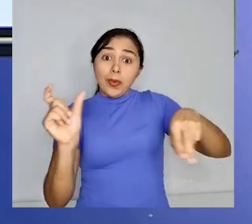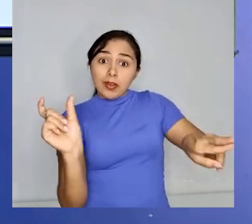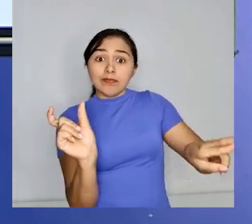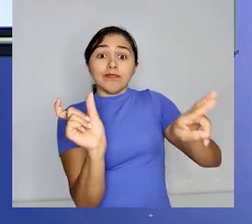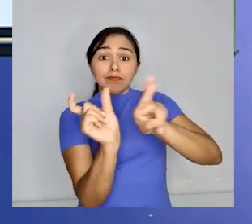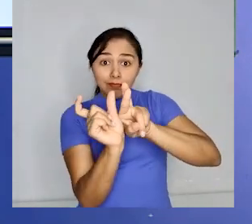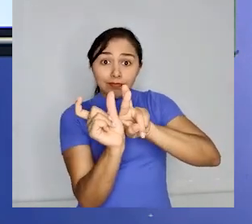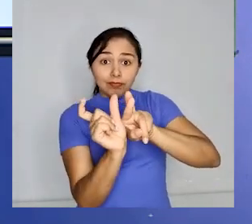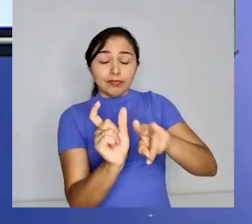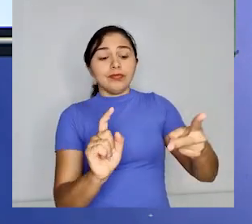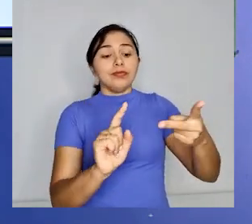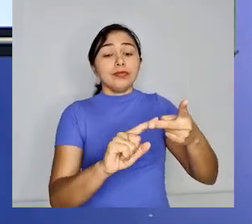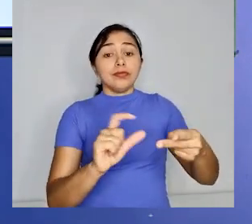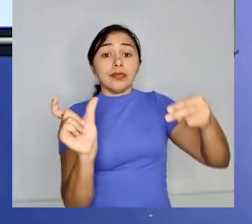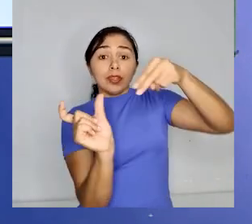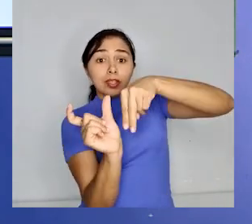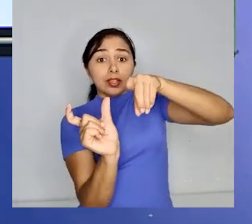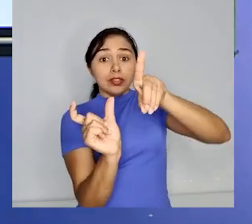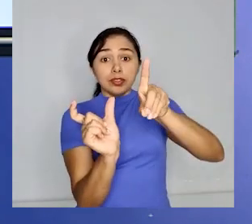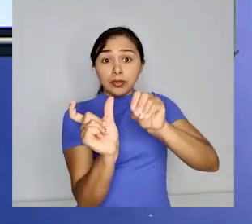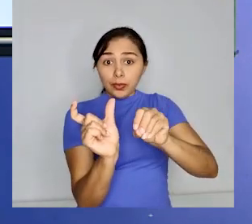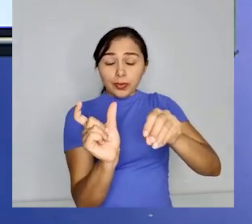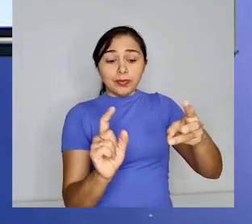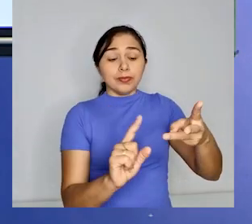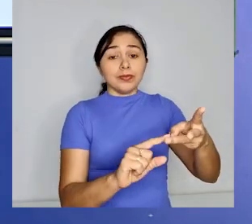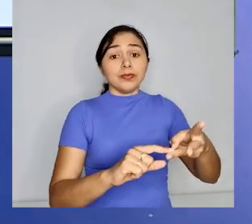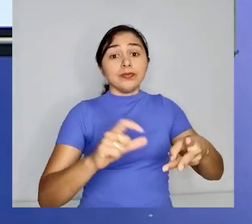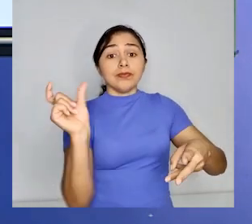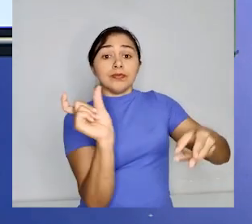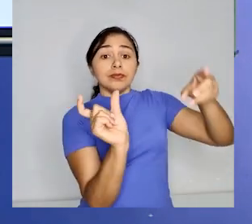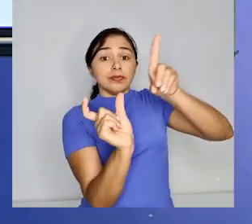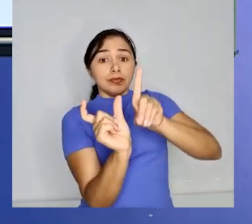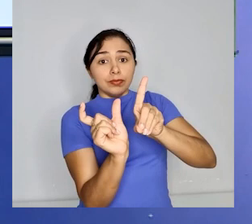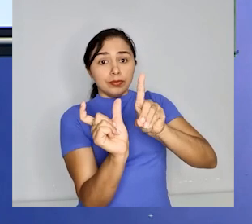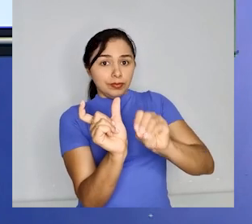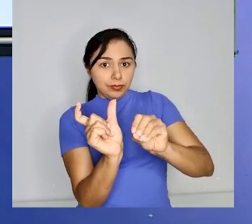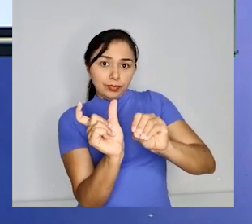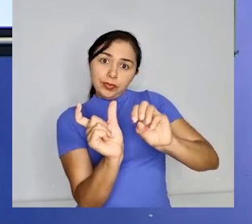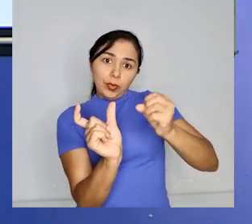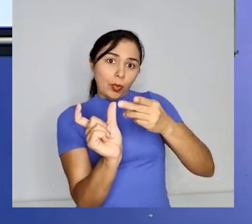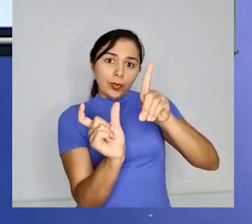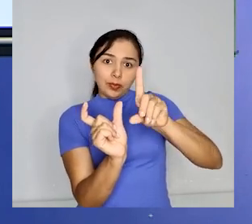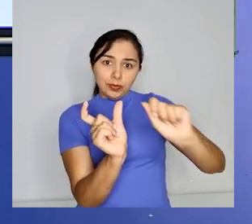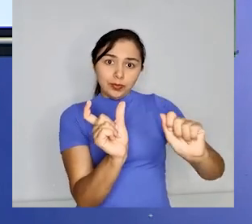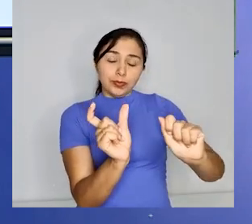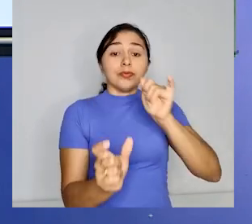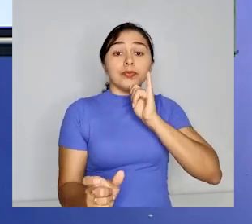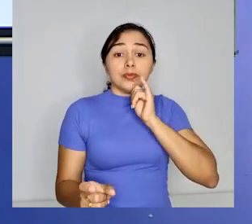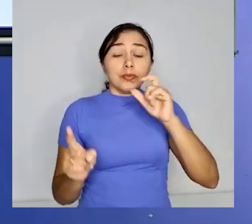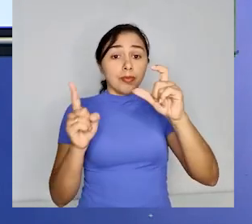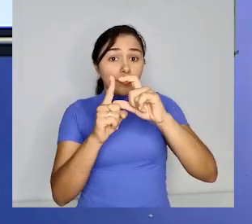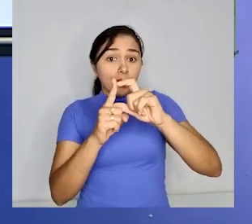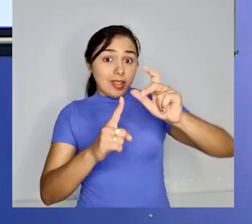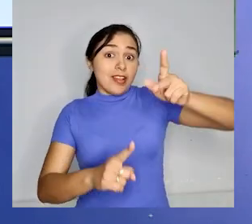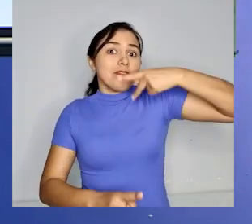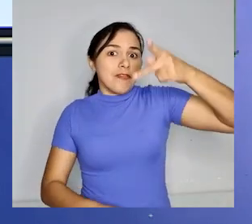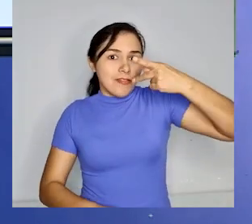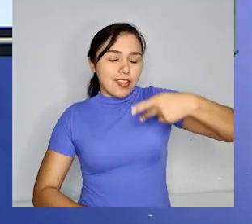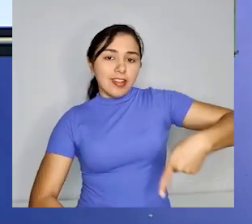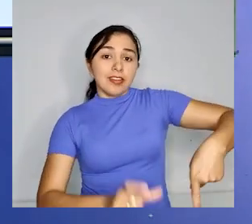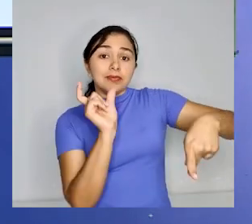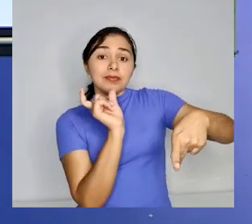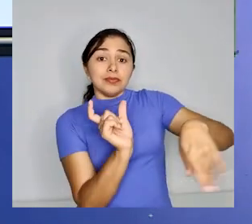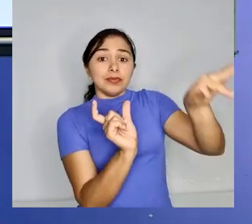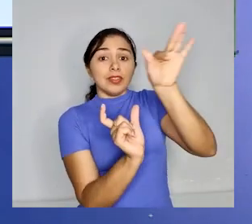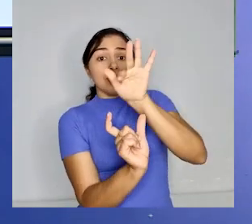o participio. Na palavra falar, no verbo falar, temos aí o R, sendo a desinência